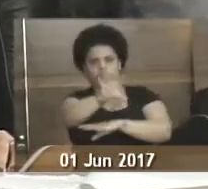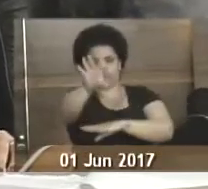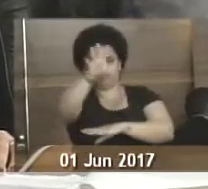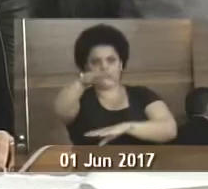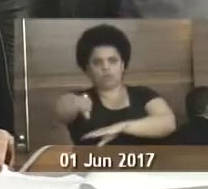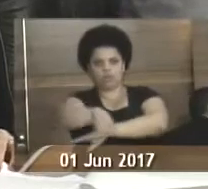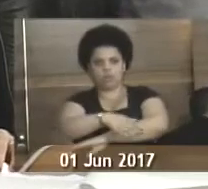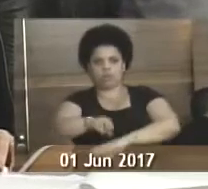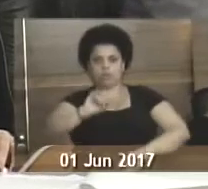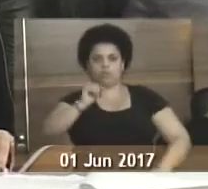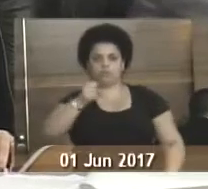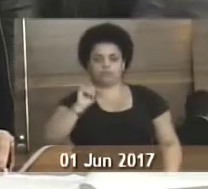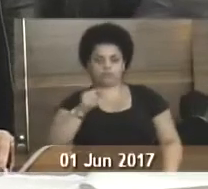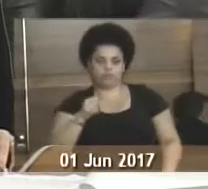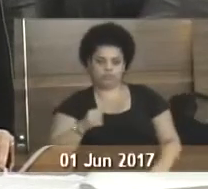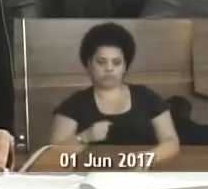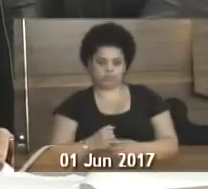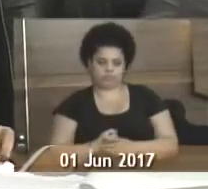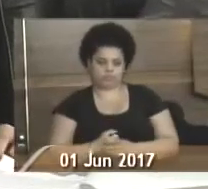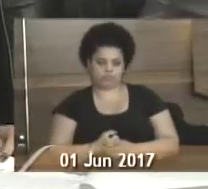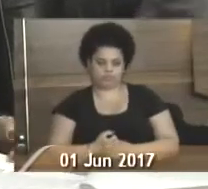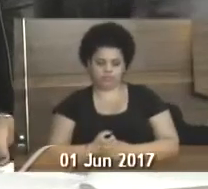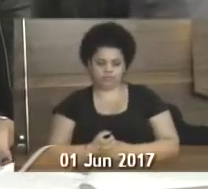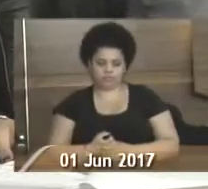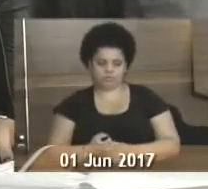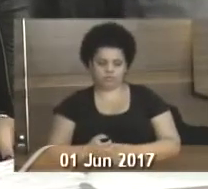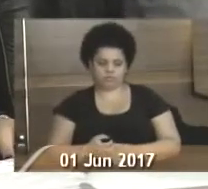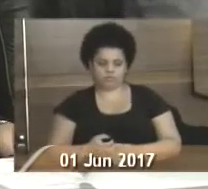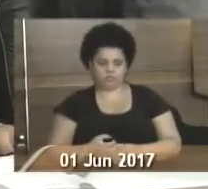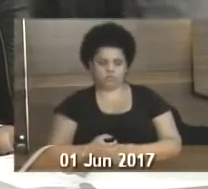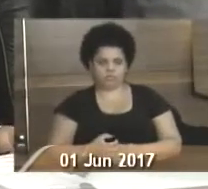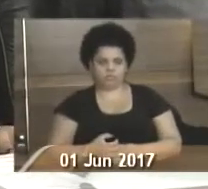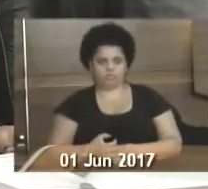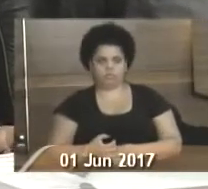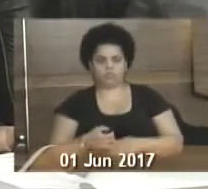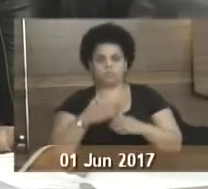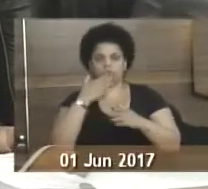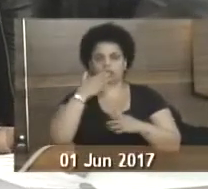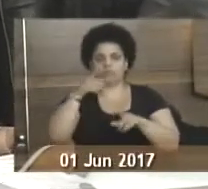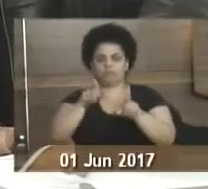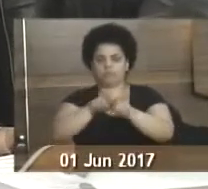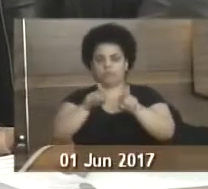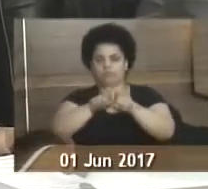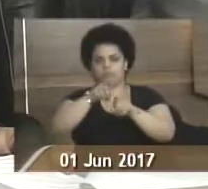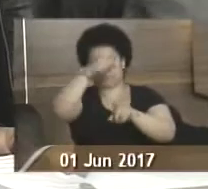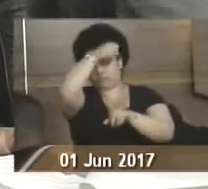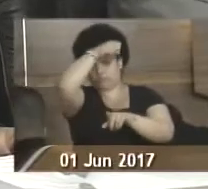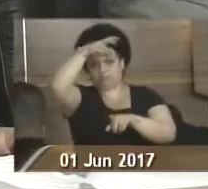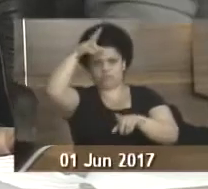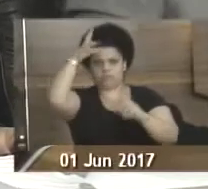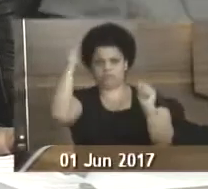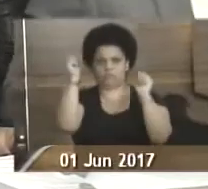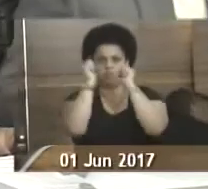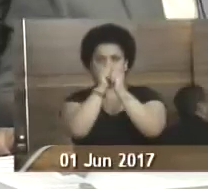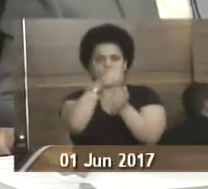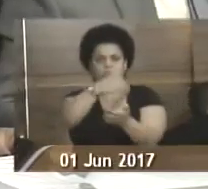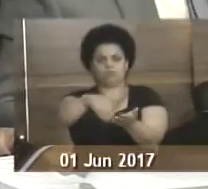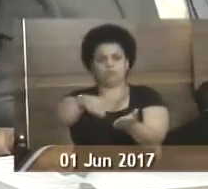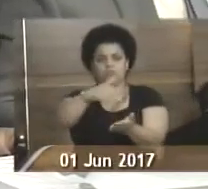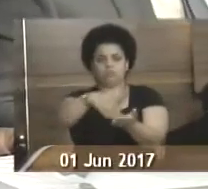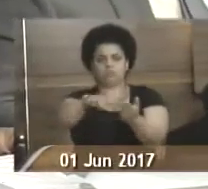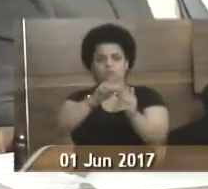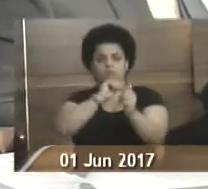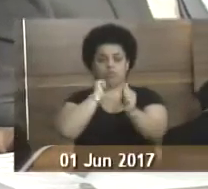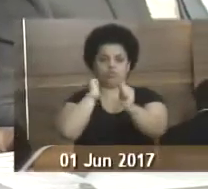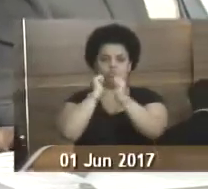Indicação 1752, de 2017, também do Camu, indicando ao prefeito municipal que interceda junto à Secretaria Executiva